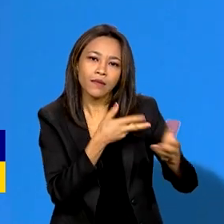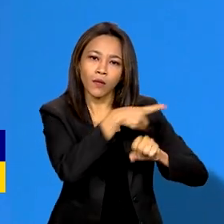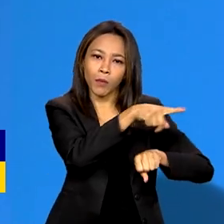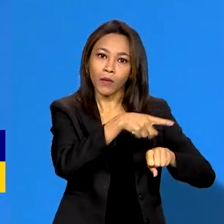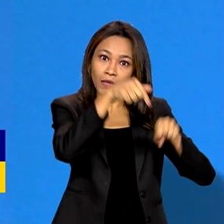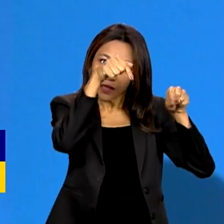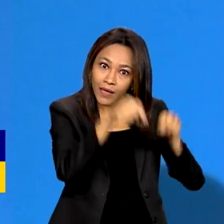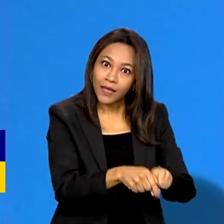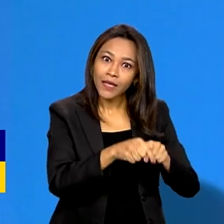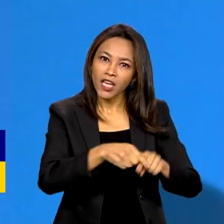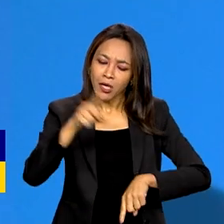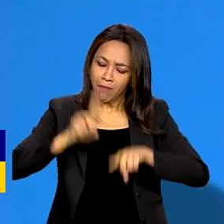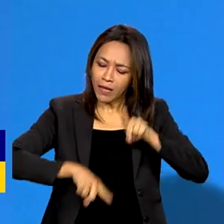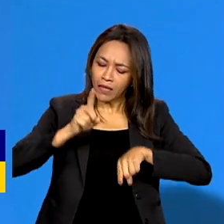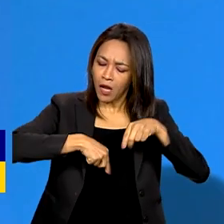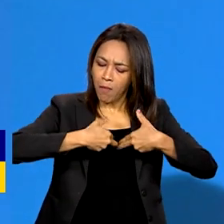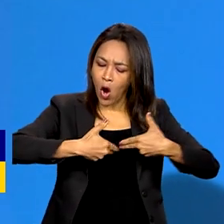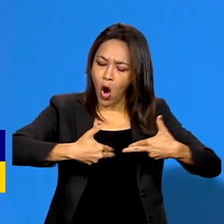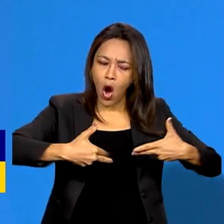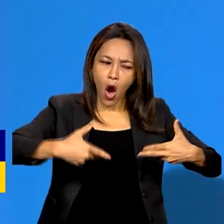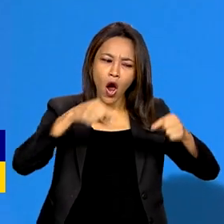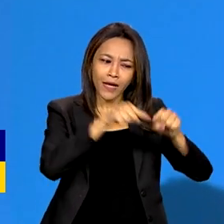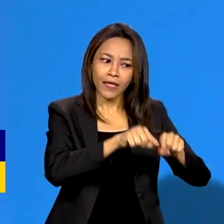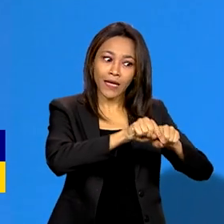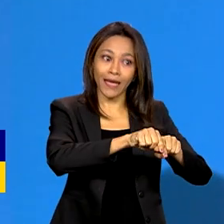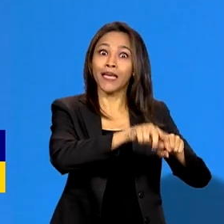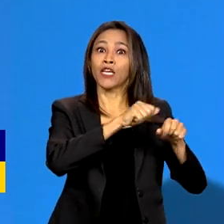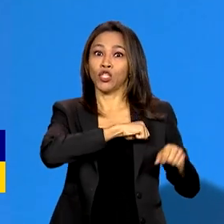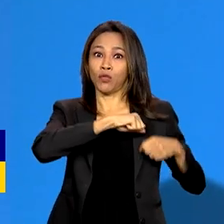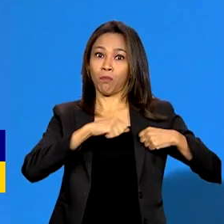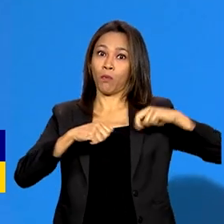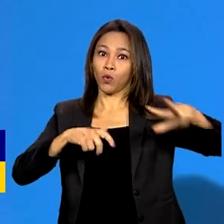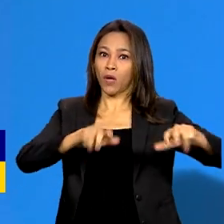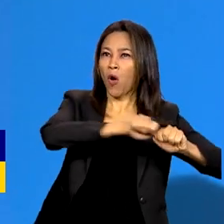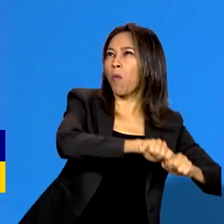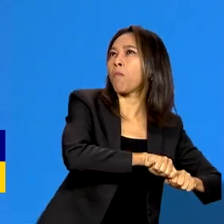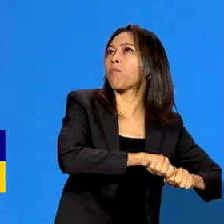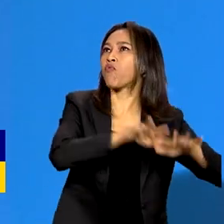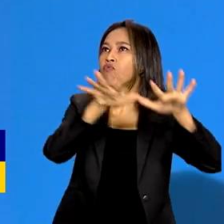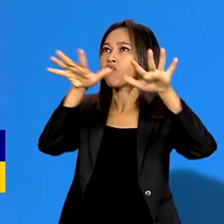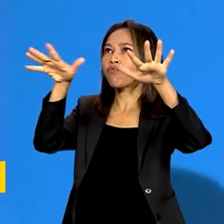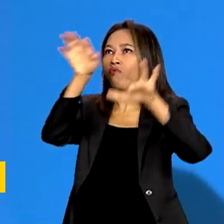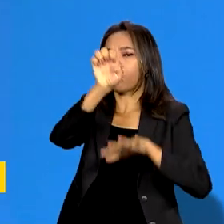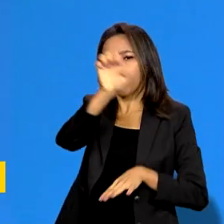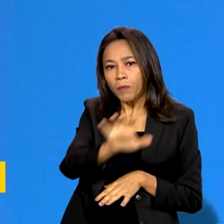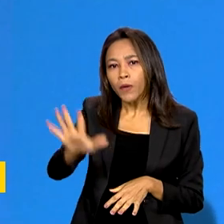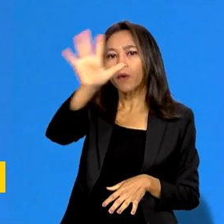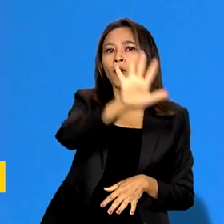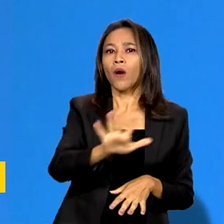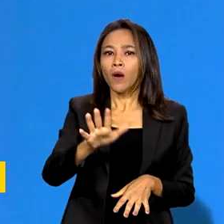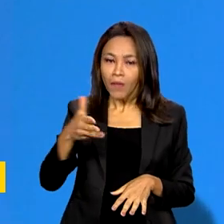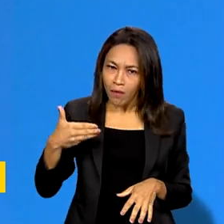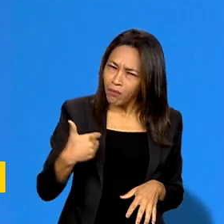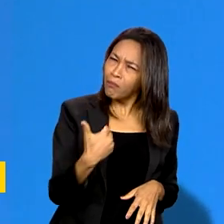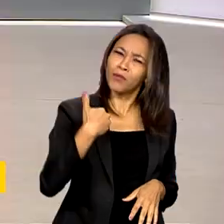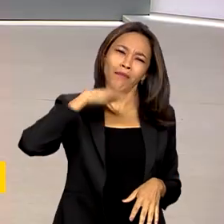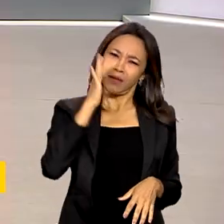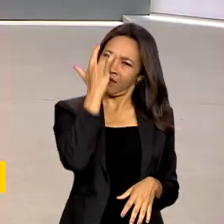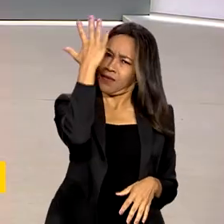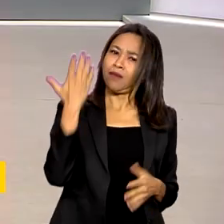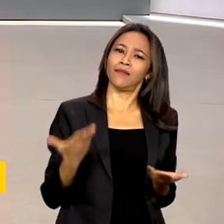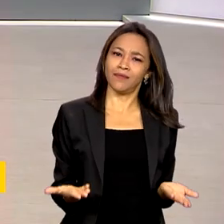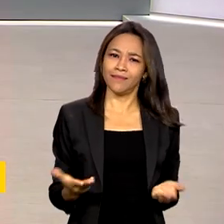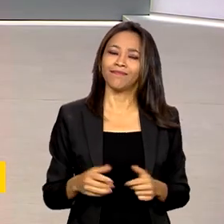produzir os produtos juntos e de Portugal se exportar esse produto para outros países europeus. É muito mais fácil.